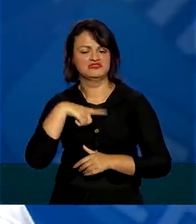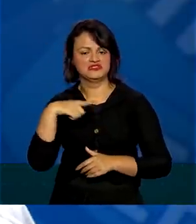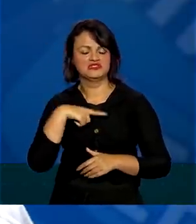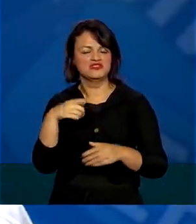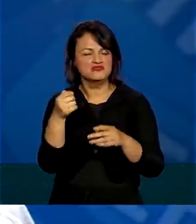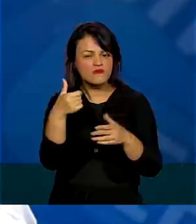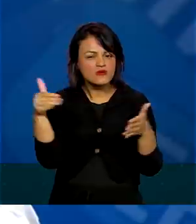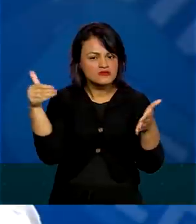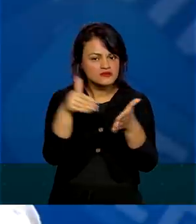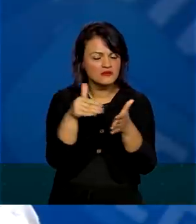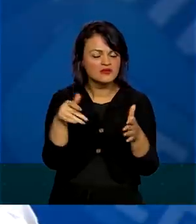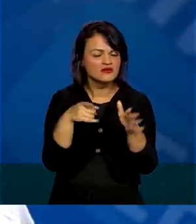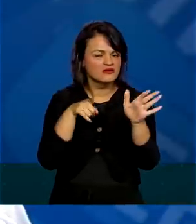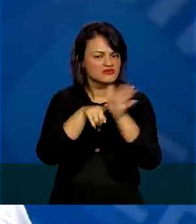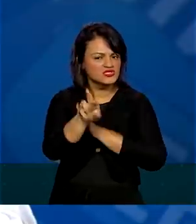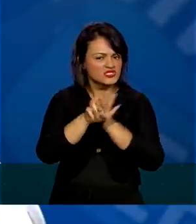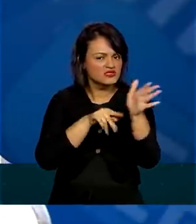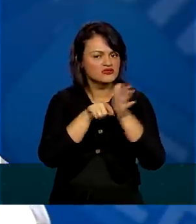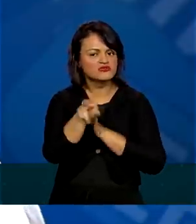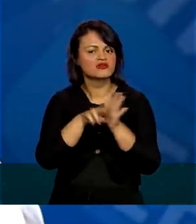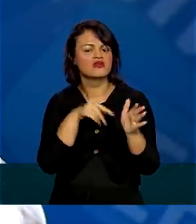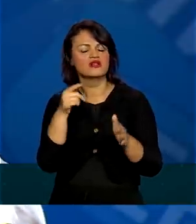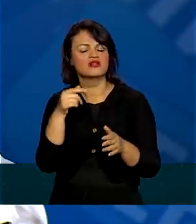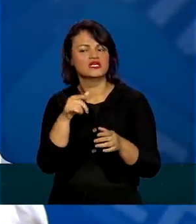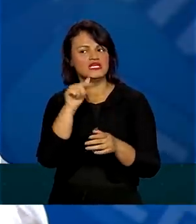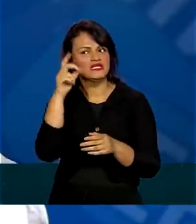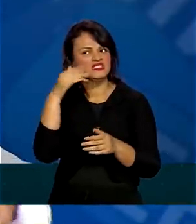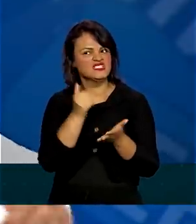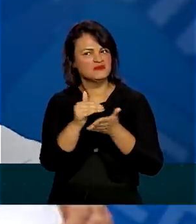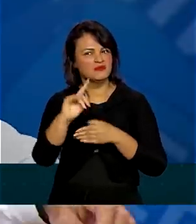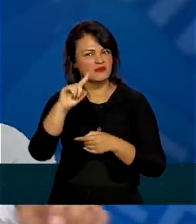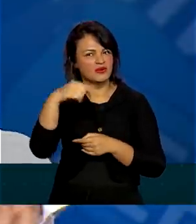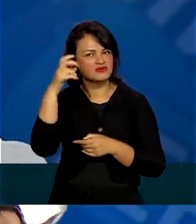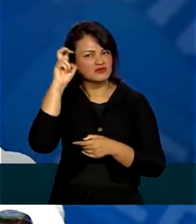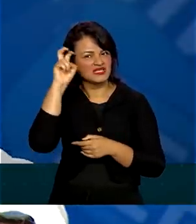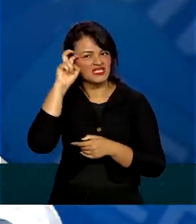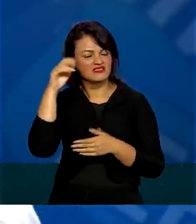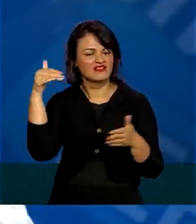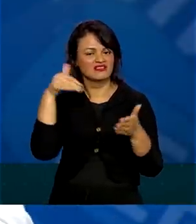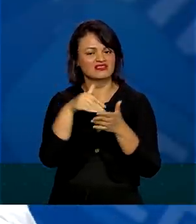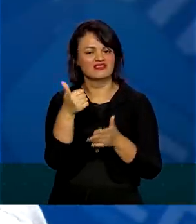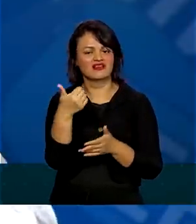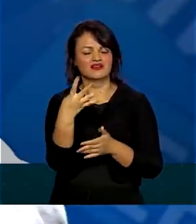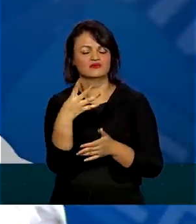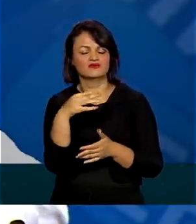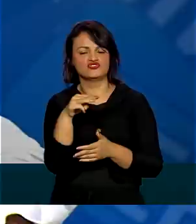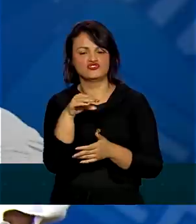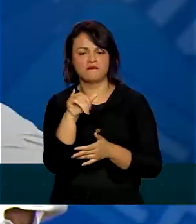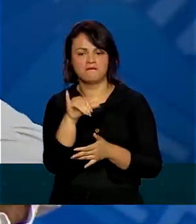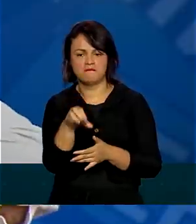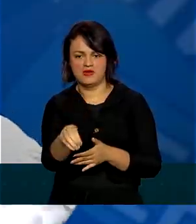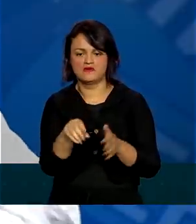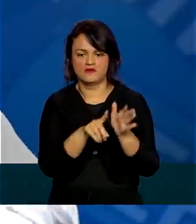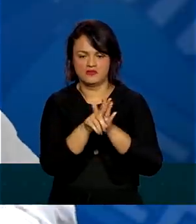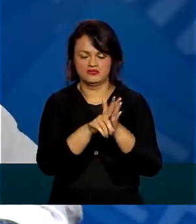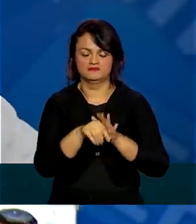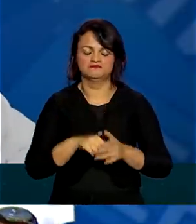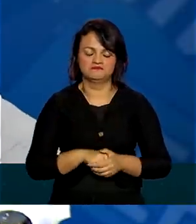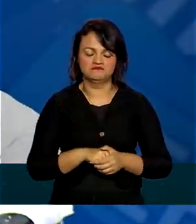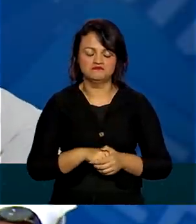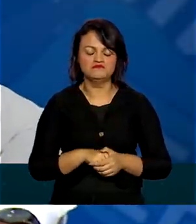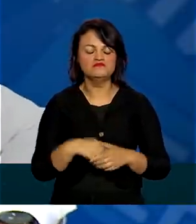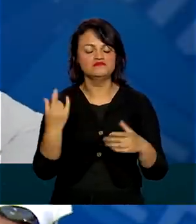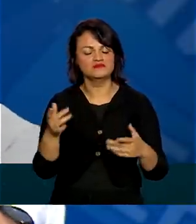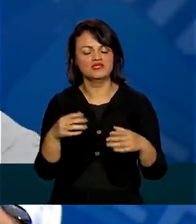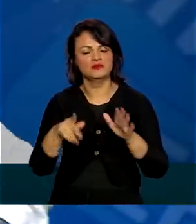fase final de questionário e começaremos na próxima quinta-feira e vai até 14 de maio. O saúde na hora